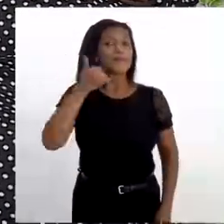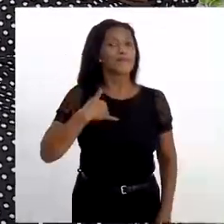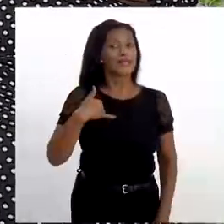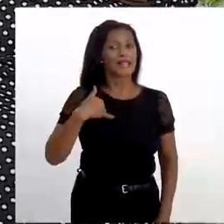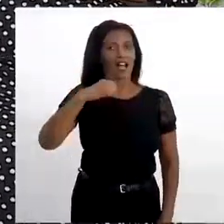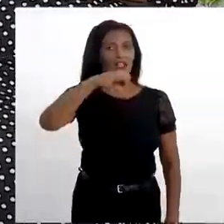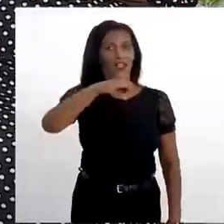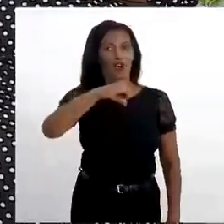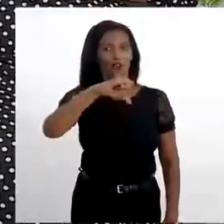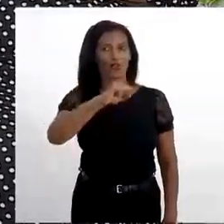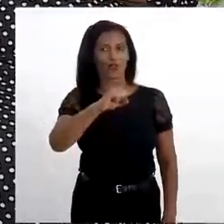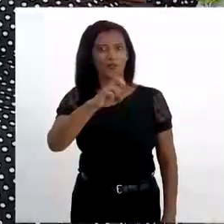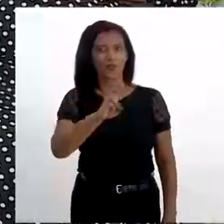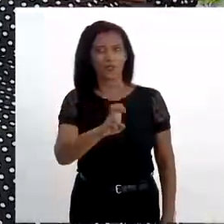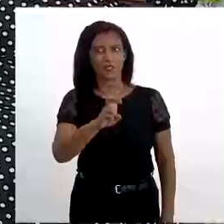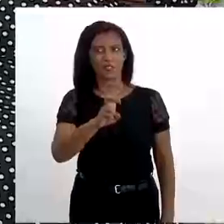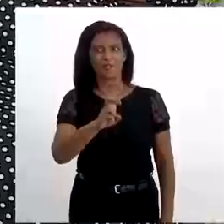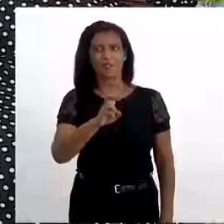elas podem fazer? Me liga.